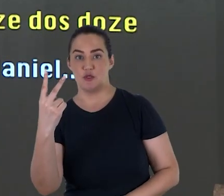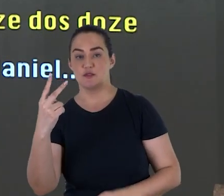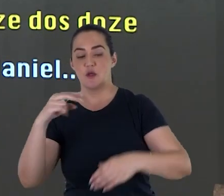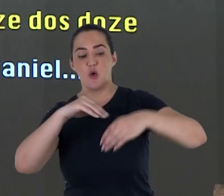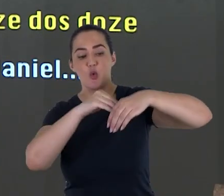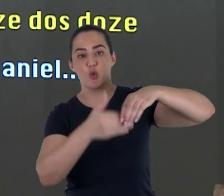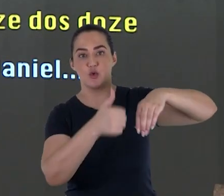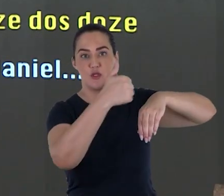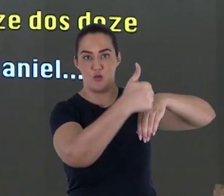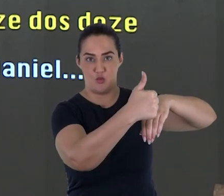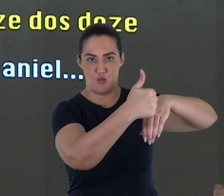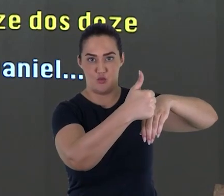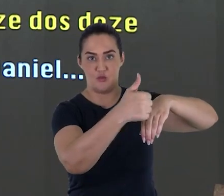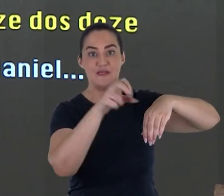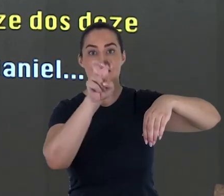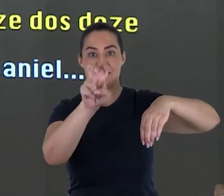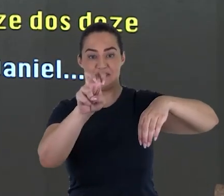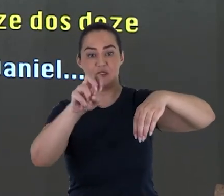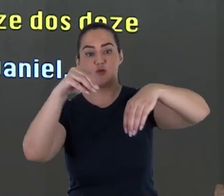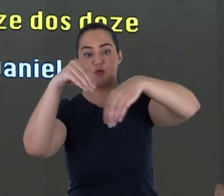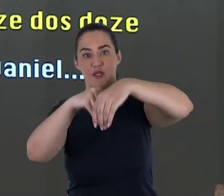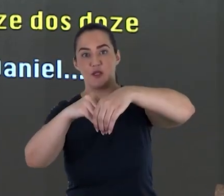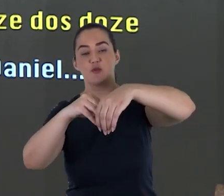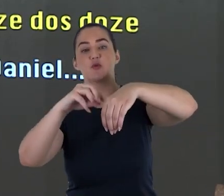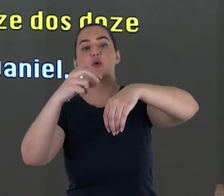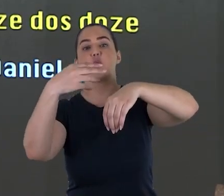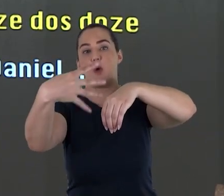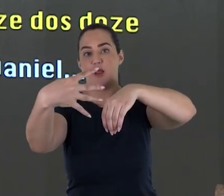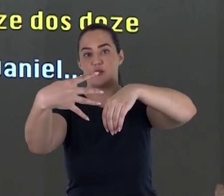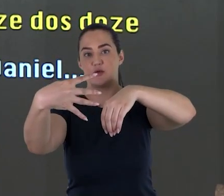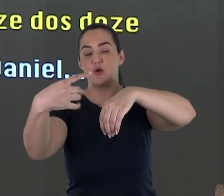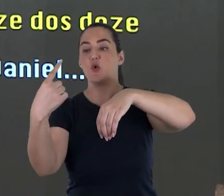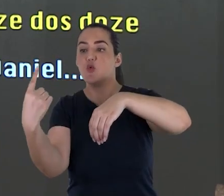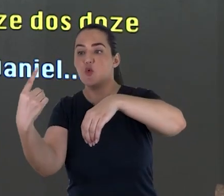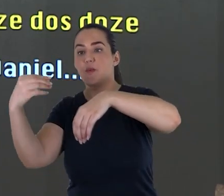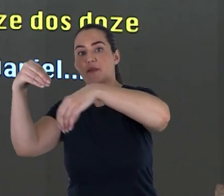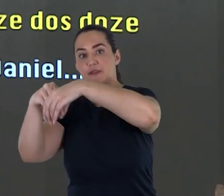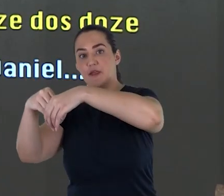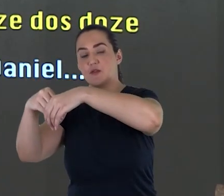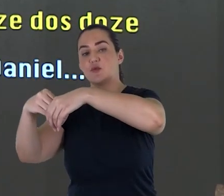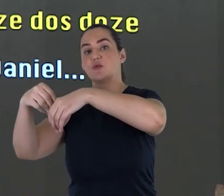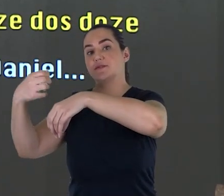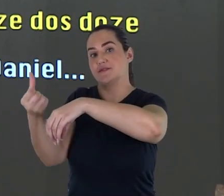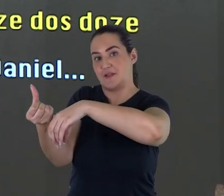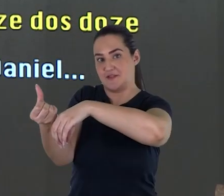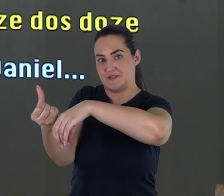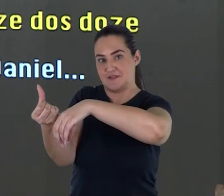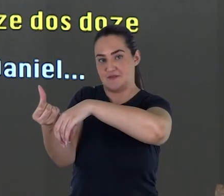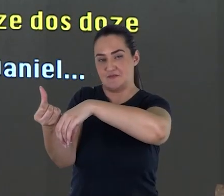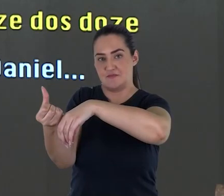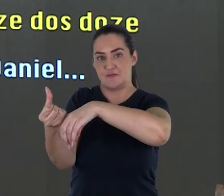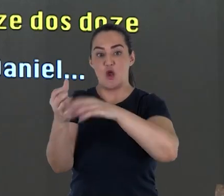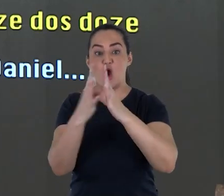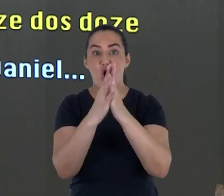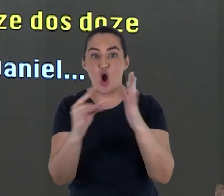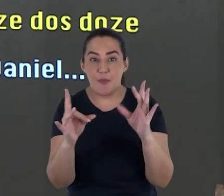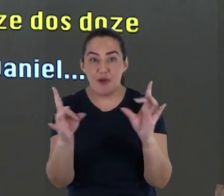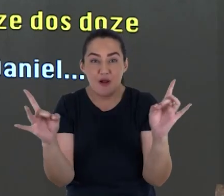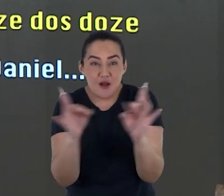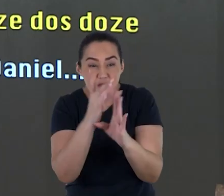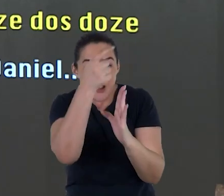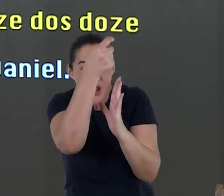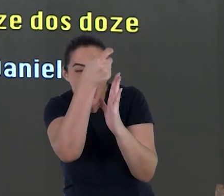na gruta 1, cinco na gruta 4 e uma na gruta 6. Nenhuma das cópias está